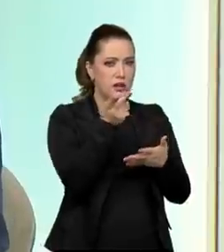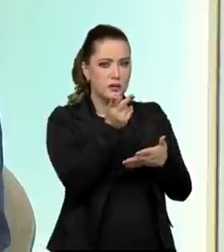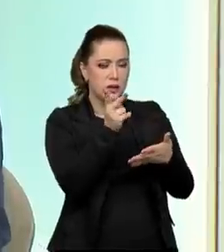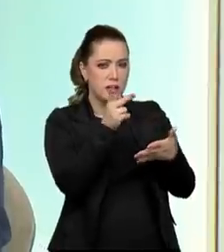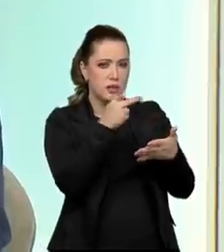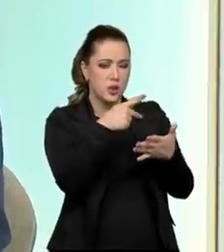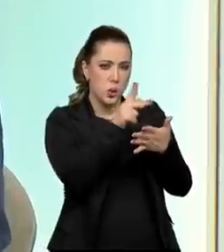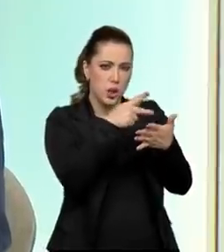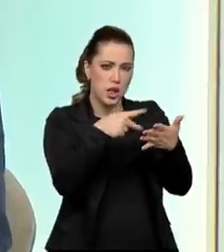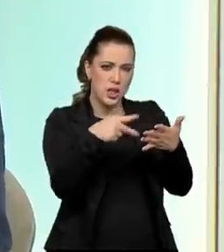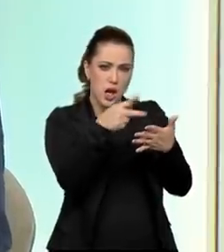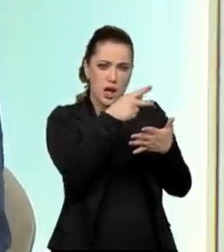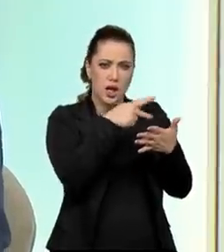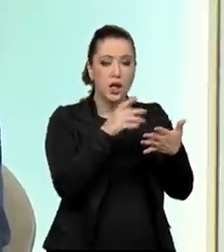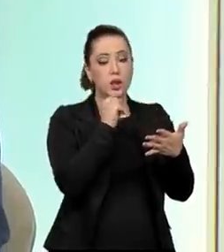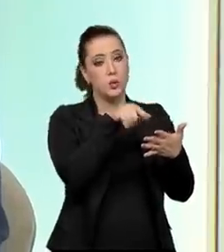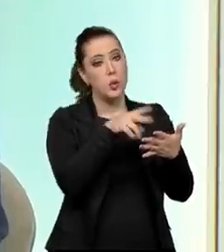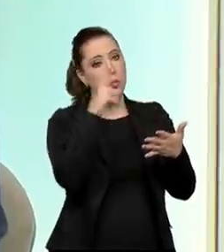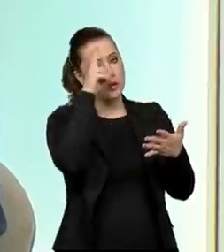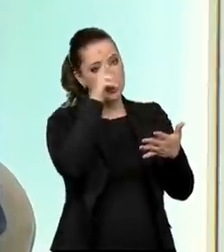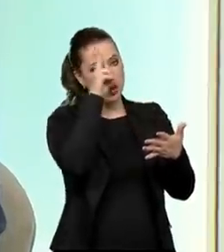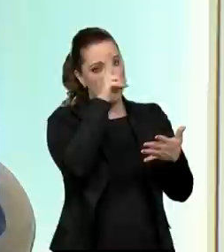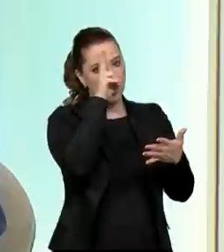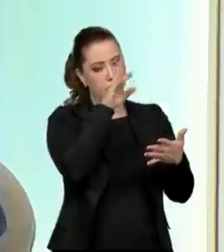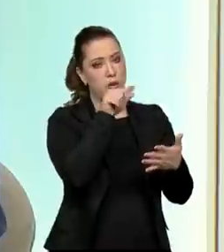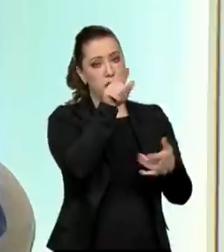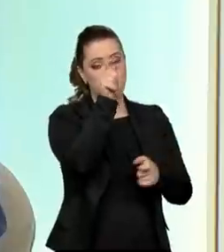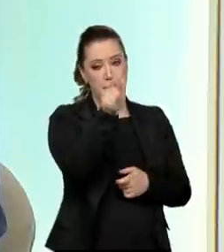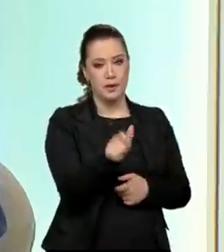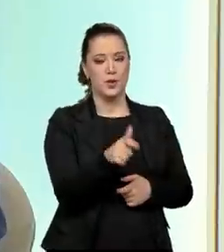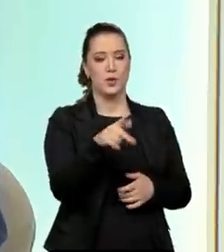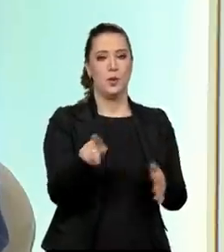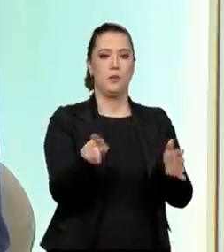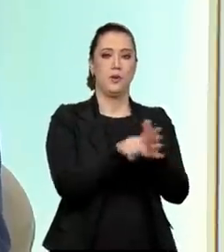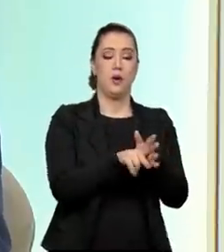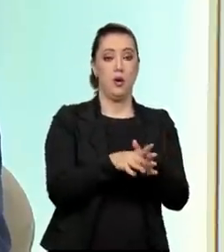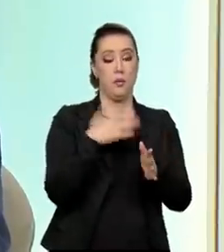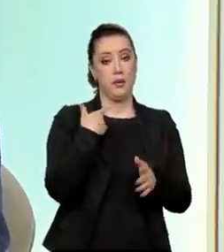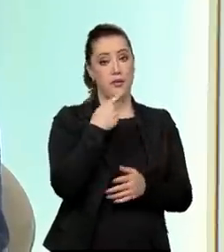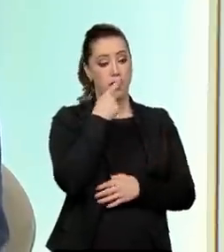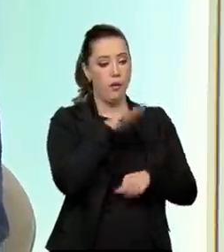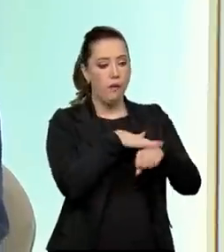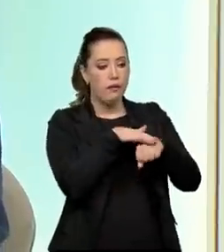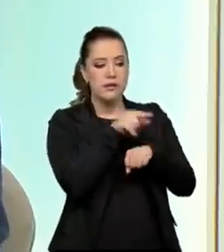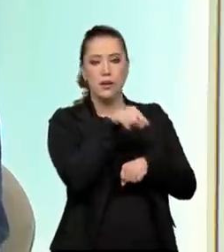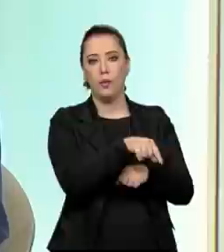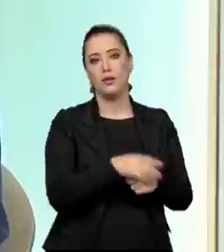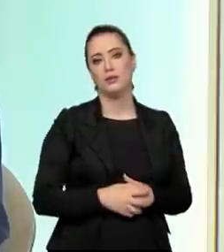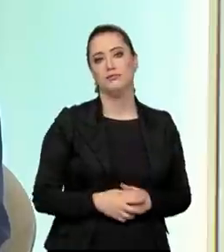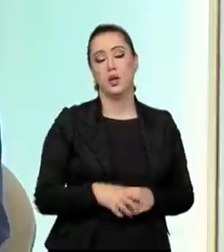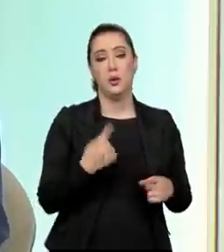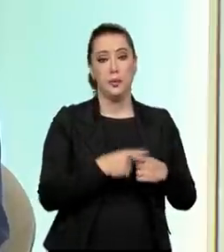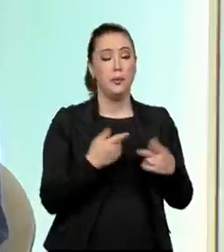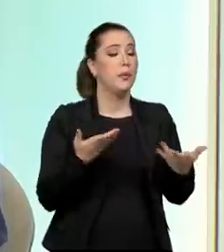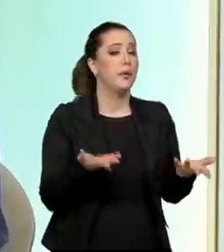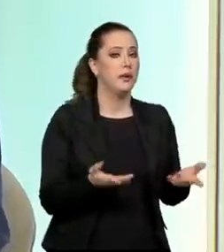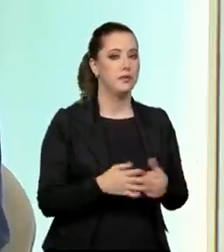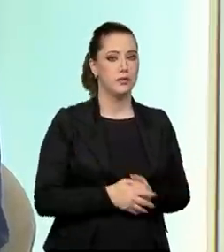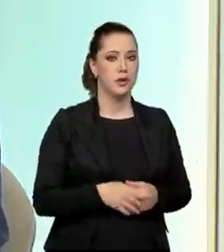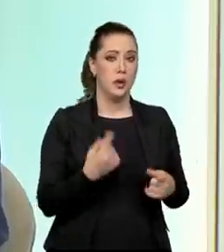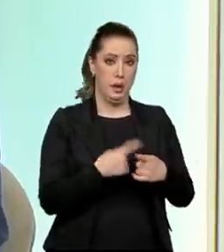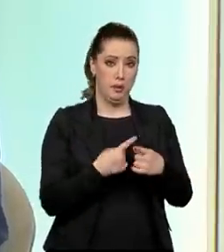com uma historinha, e ela será conduzida a um atendente especializado do Disque 100. Por que isso? Porque hoje, de cada 100